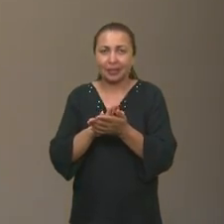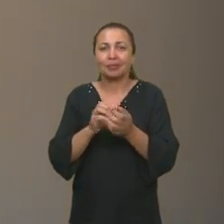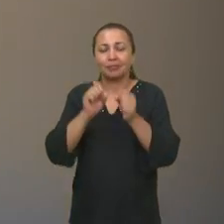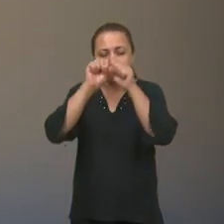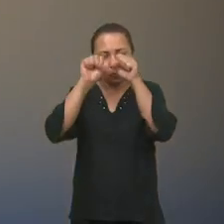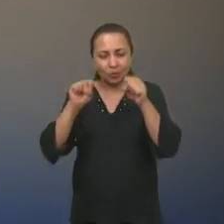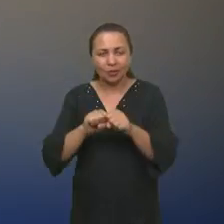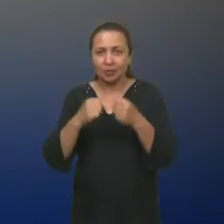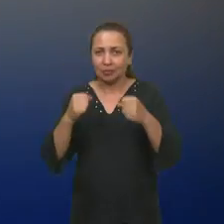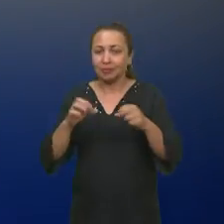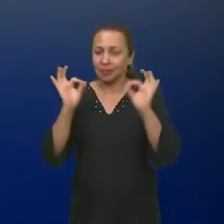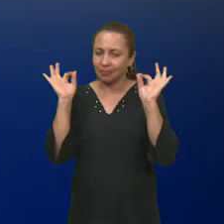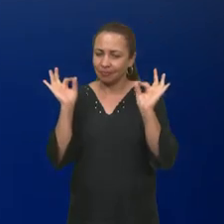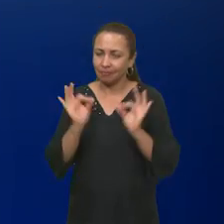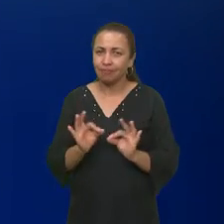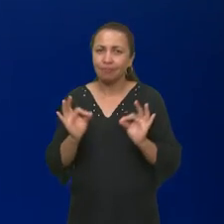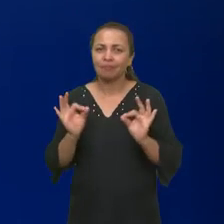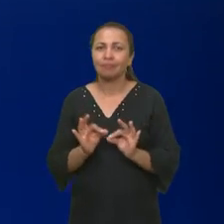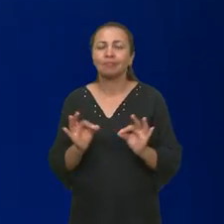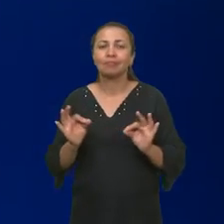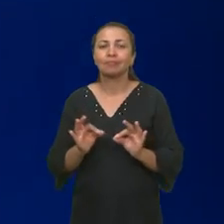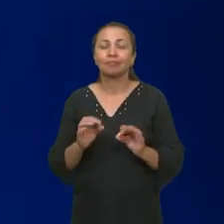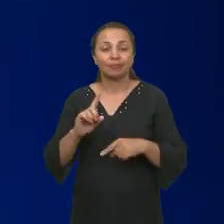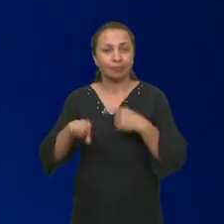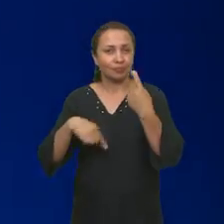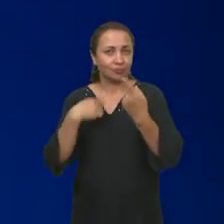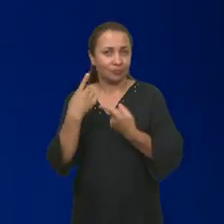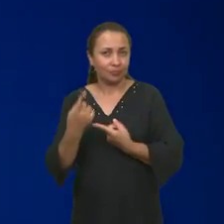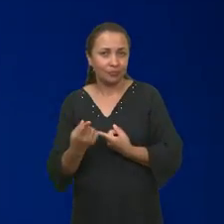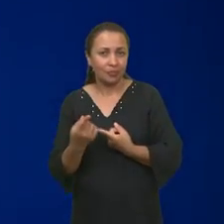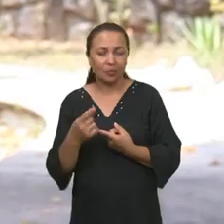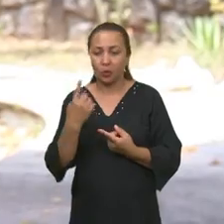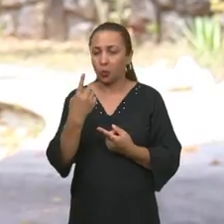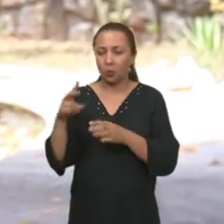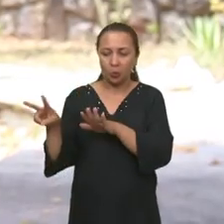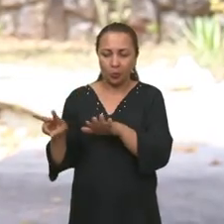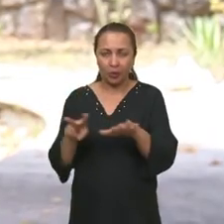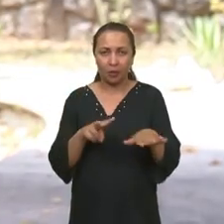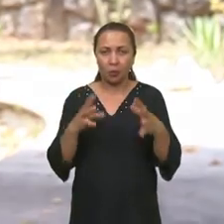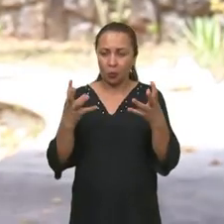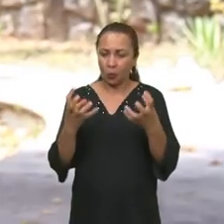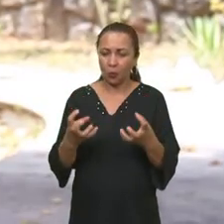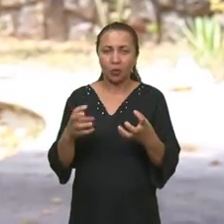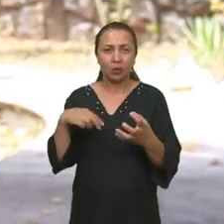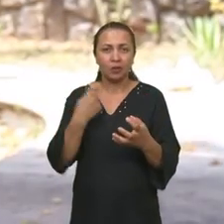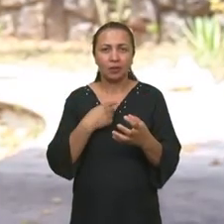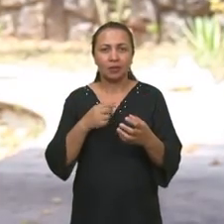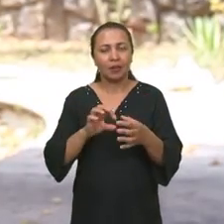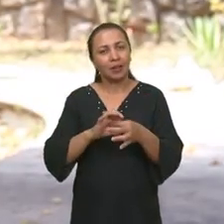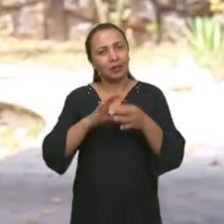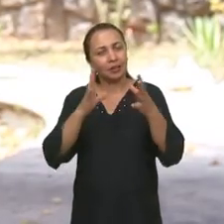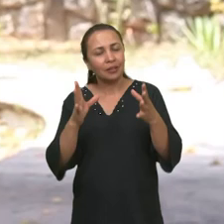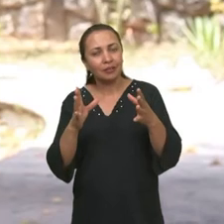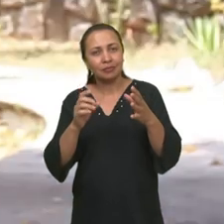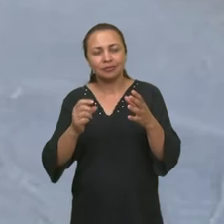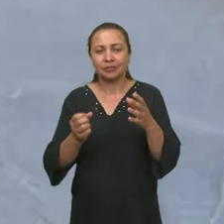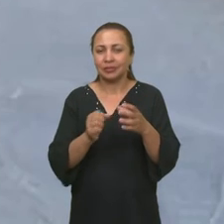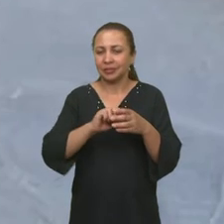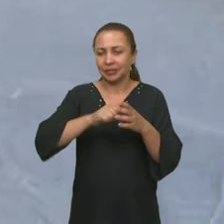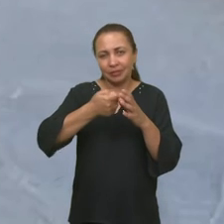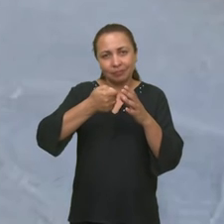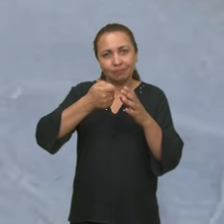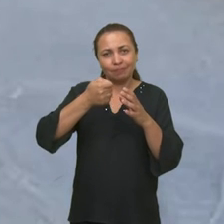sistema. e aí a gente, depois de uma semana secando, a gente vai ligar o sistema.